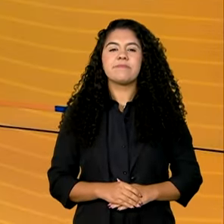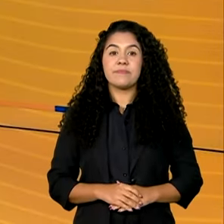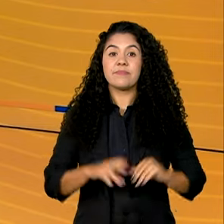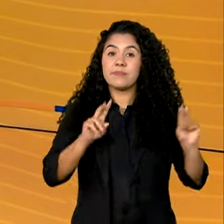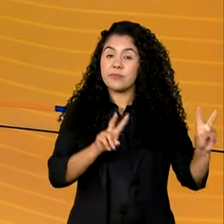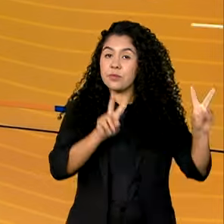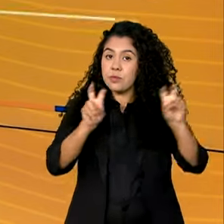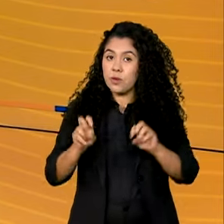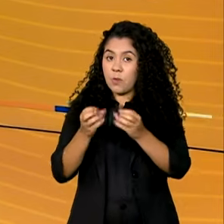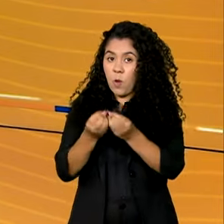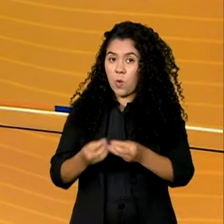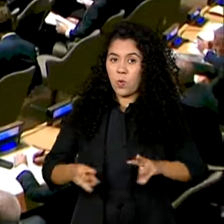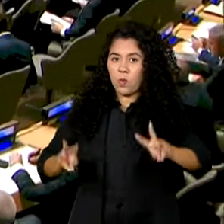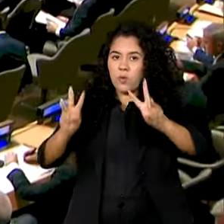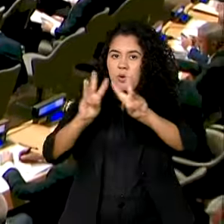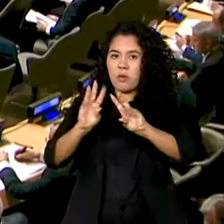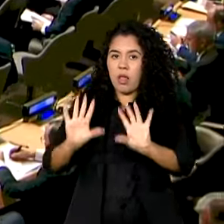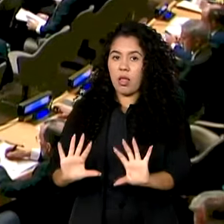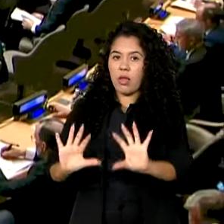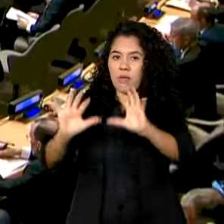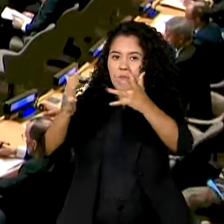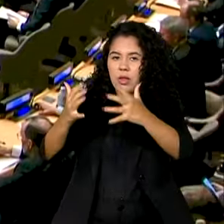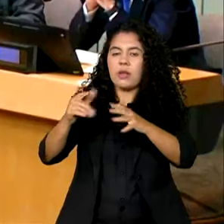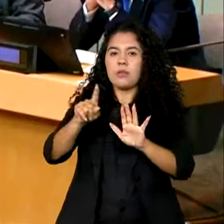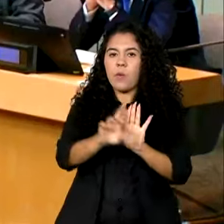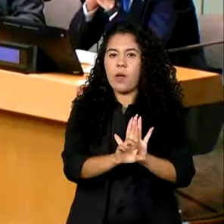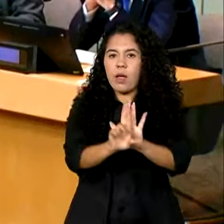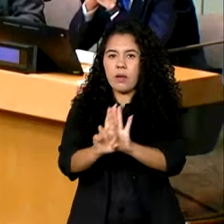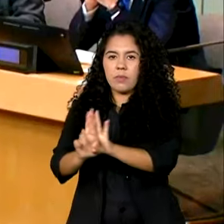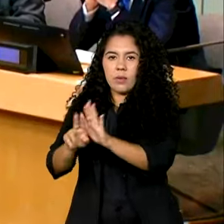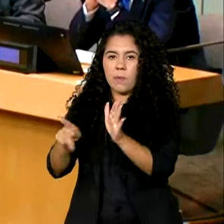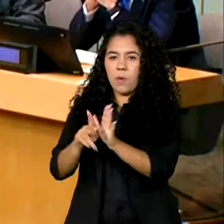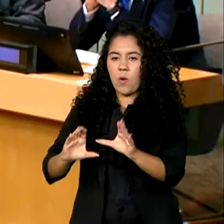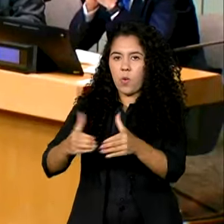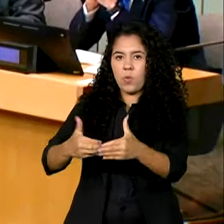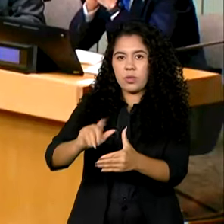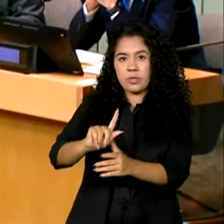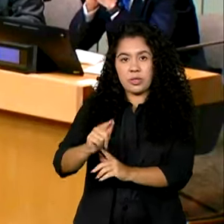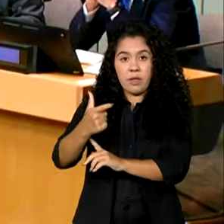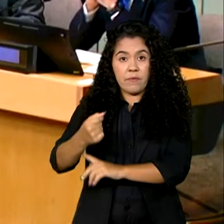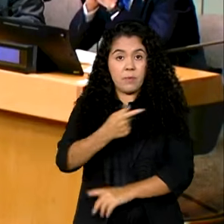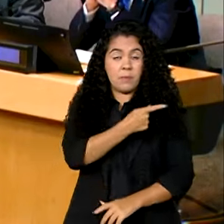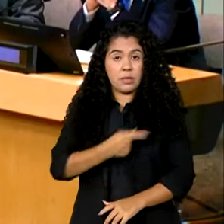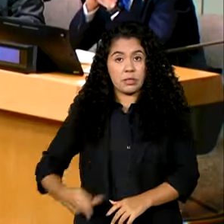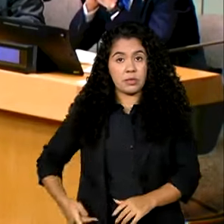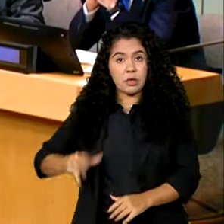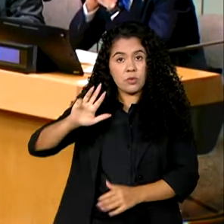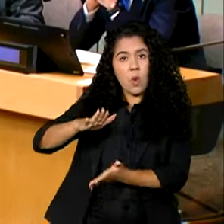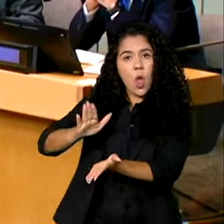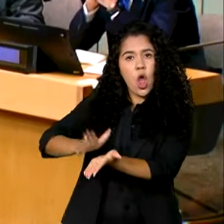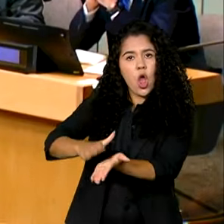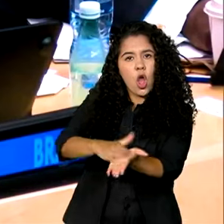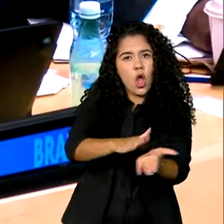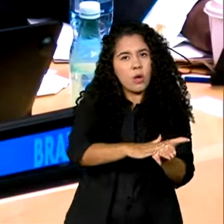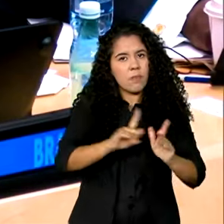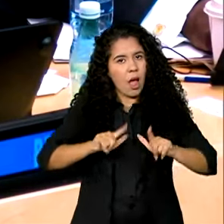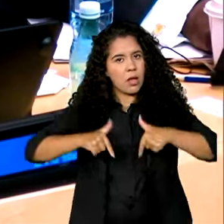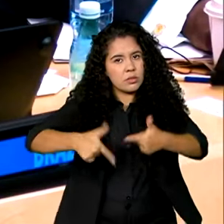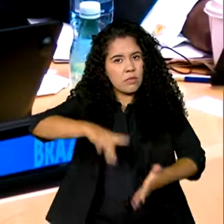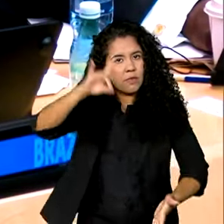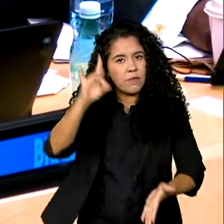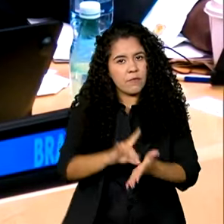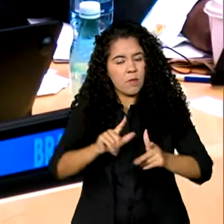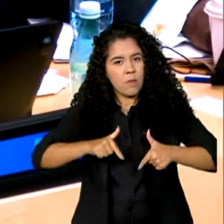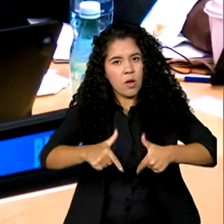Na ONU, em evento com ministros do G20, presidente Lula cobra ações efetivas do grupo na luta